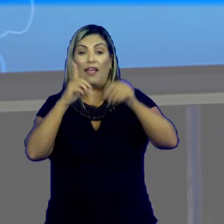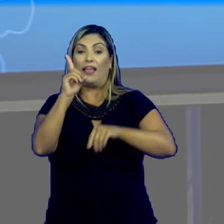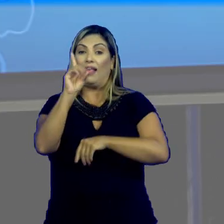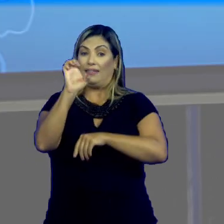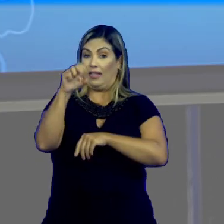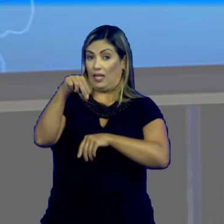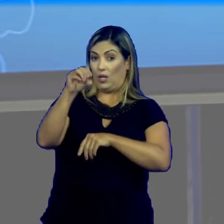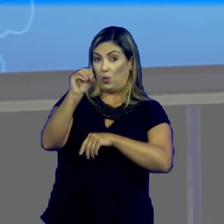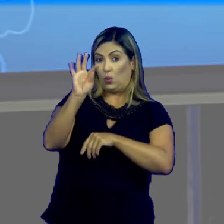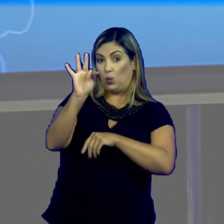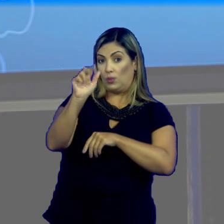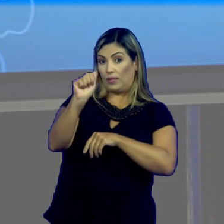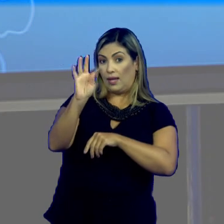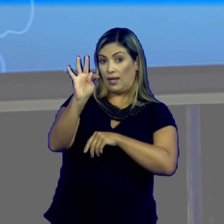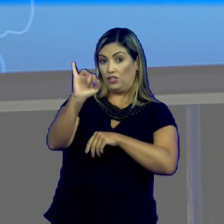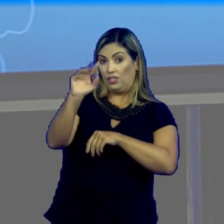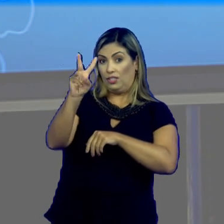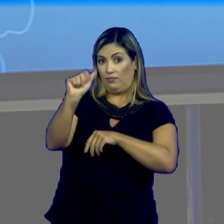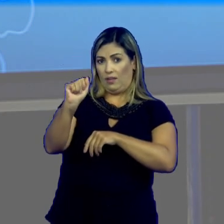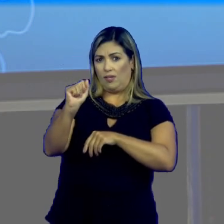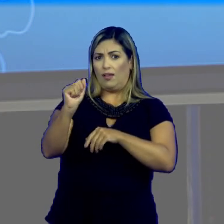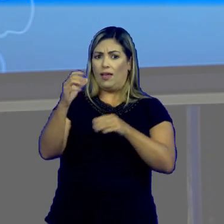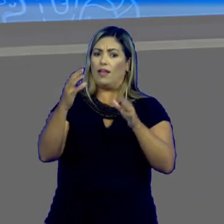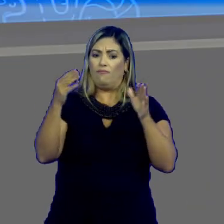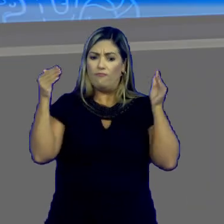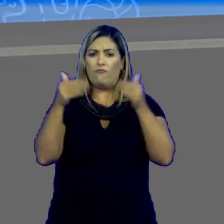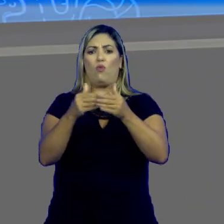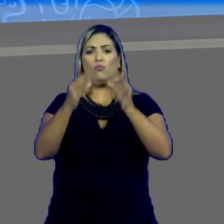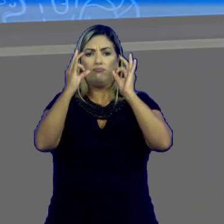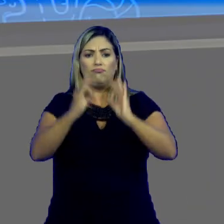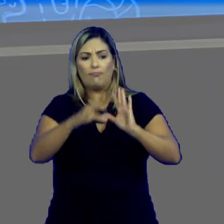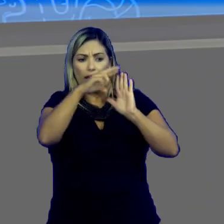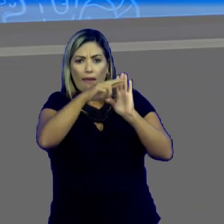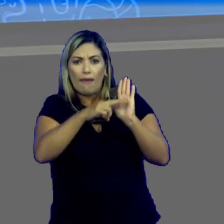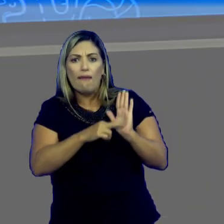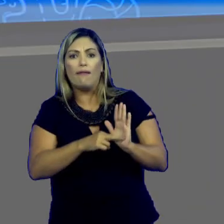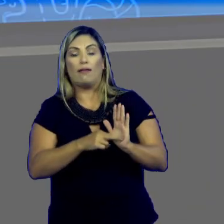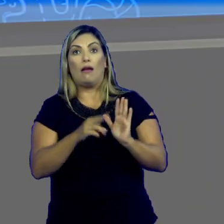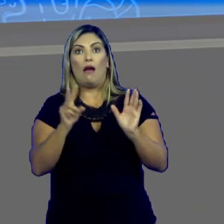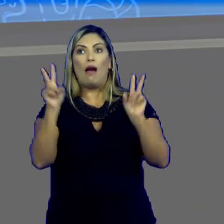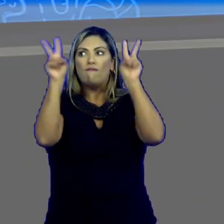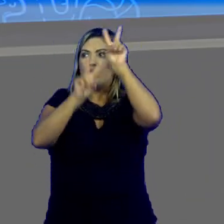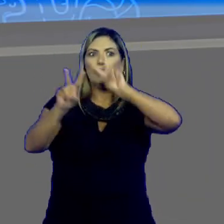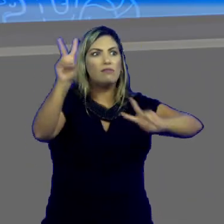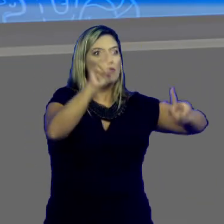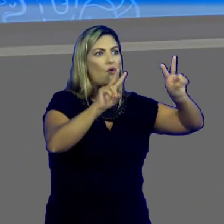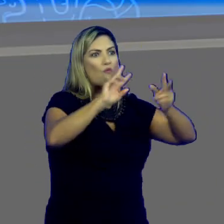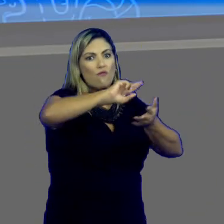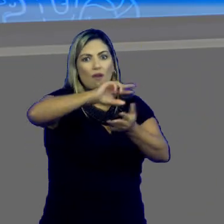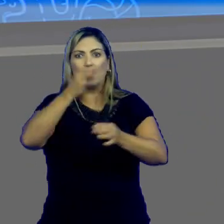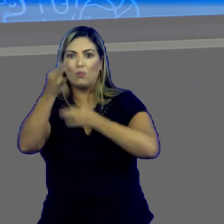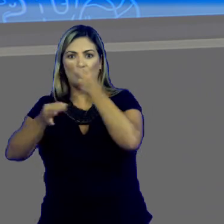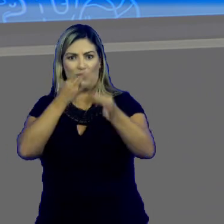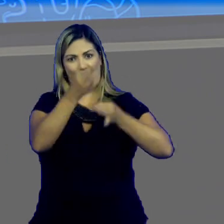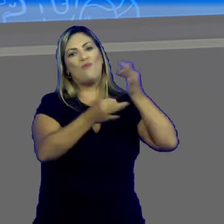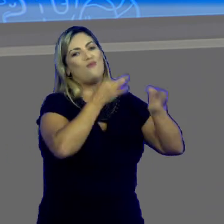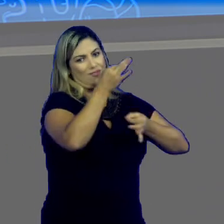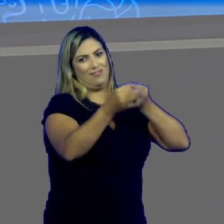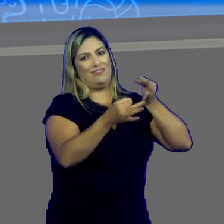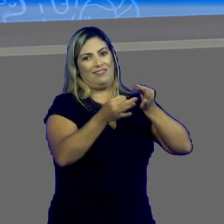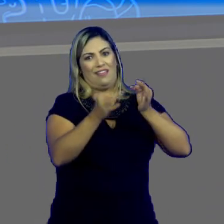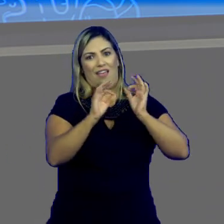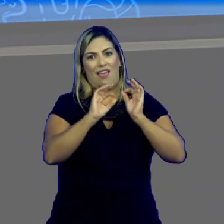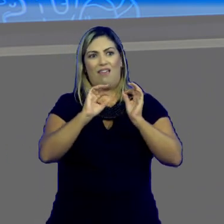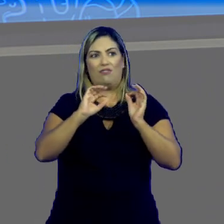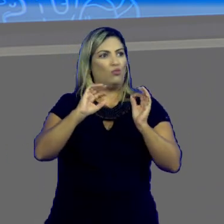denotativa, ou seja, sentido literal. A visão não é mais unilateral, a visão